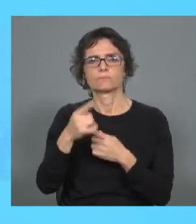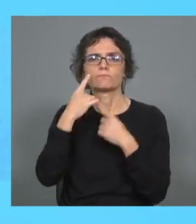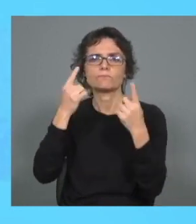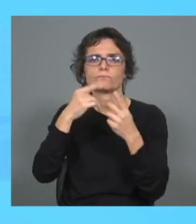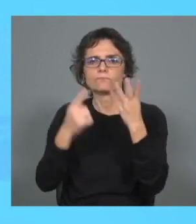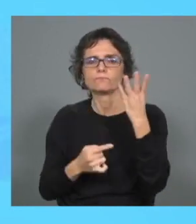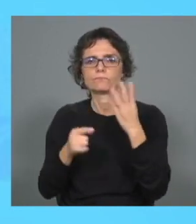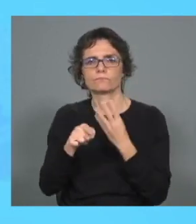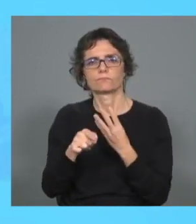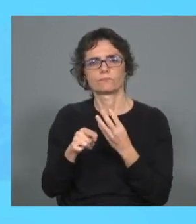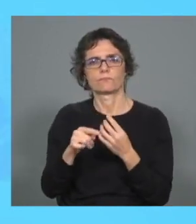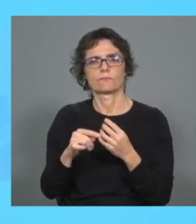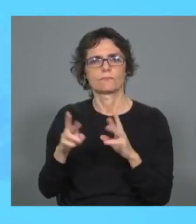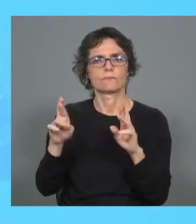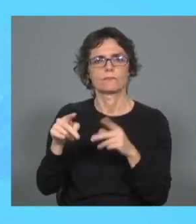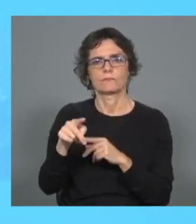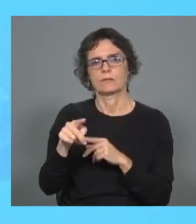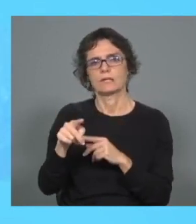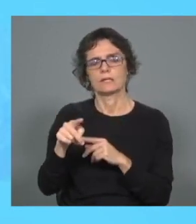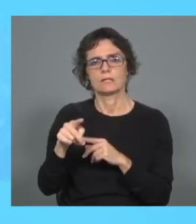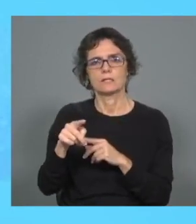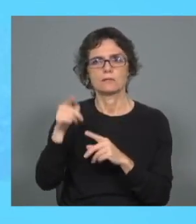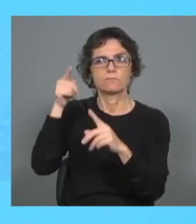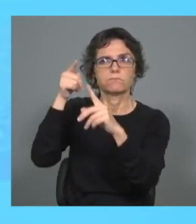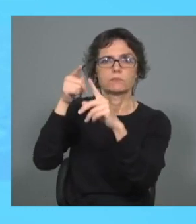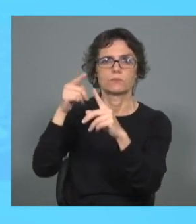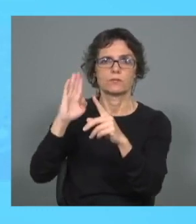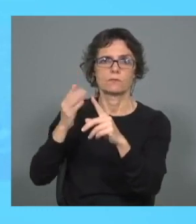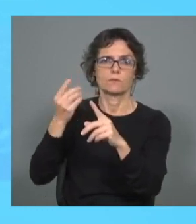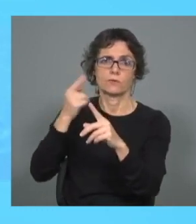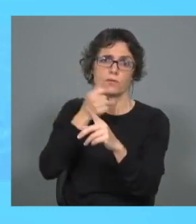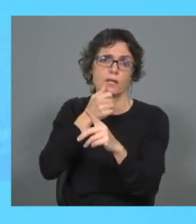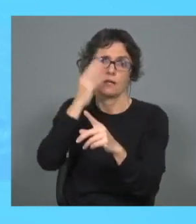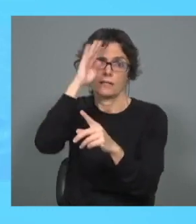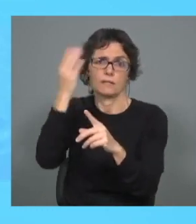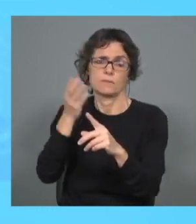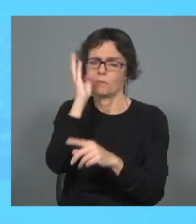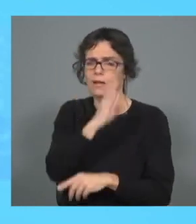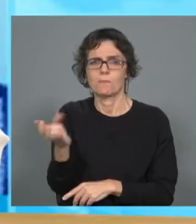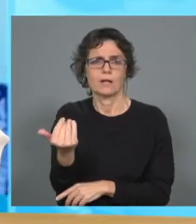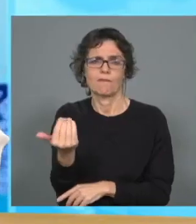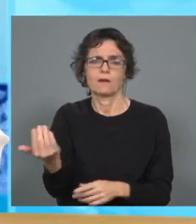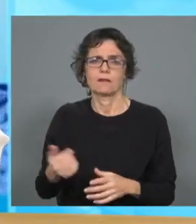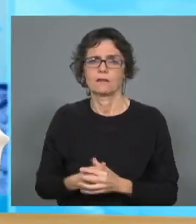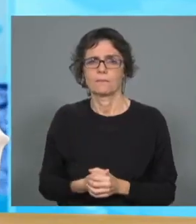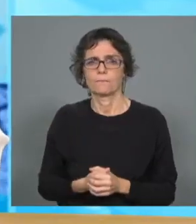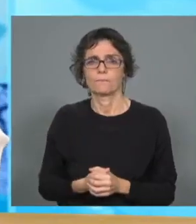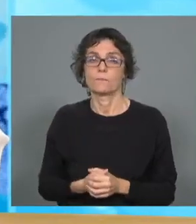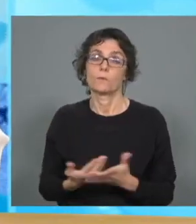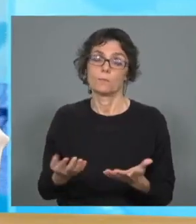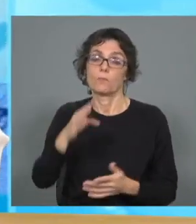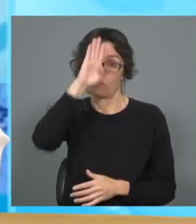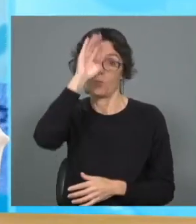se recuperem metas já traçadas há muito tempo, mas que tardiamente são implementadas. Sim, o Papa Francisco tem sido uma